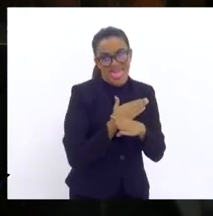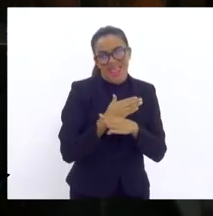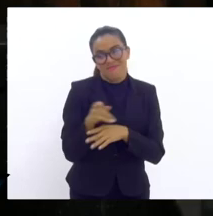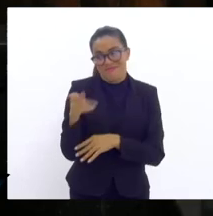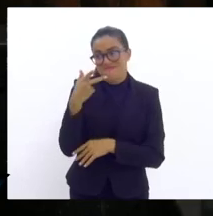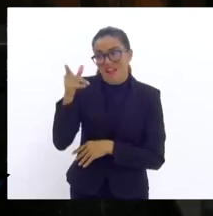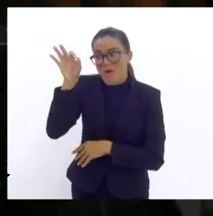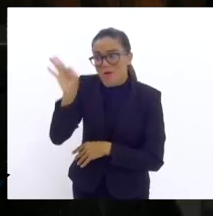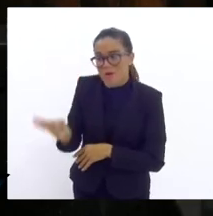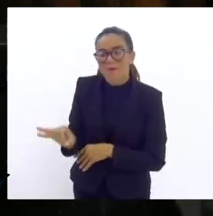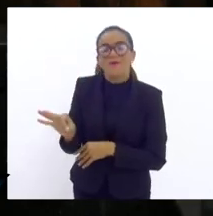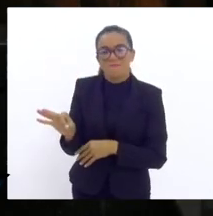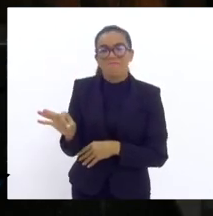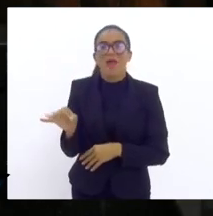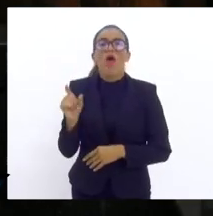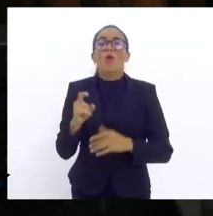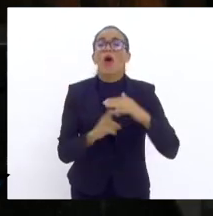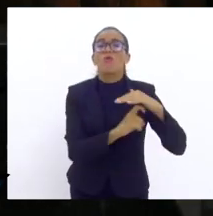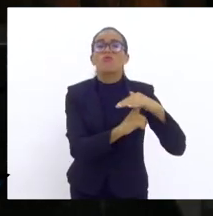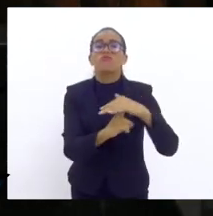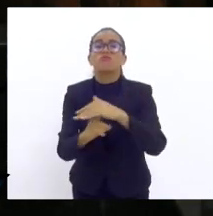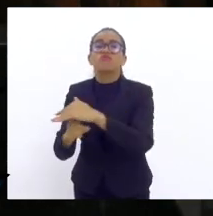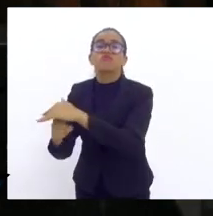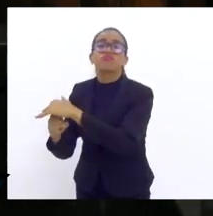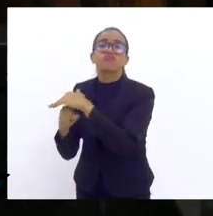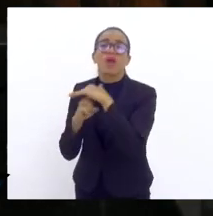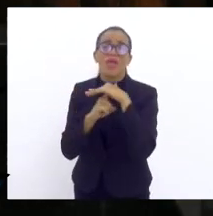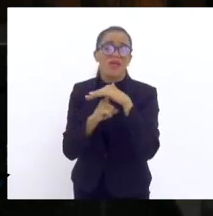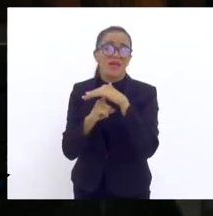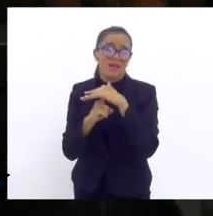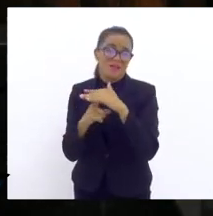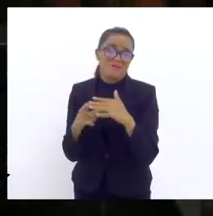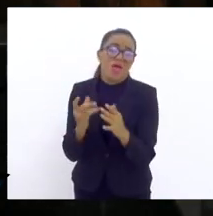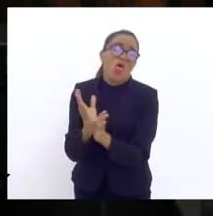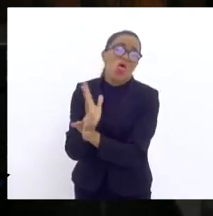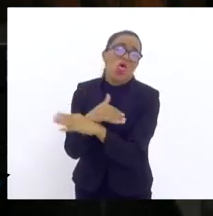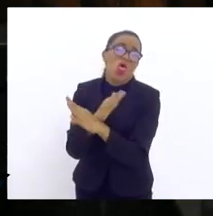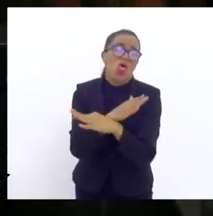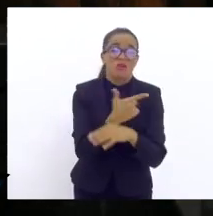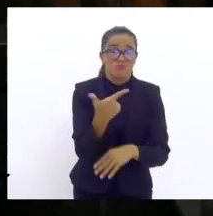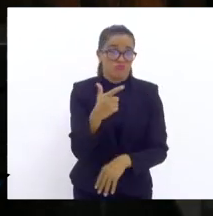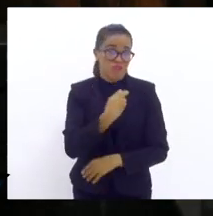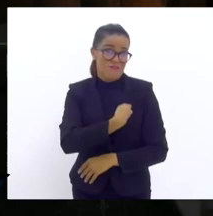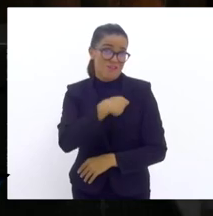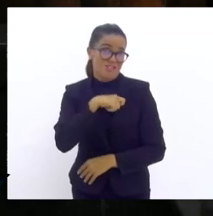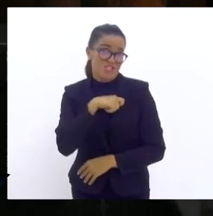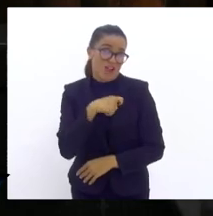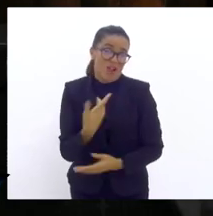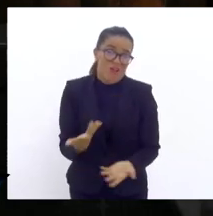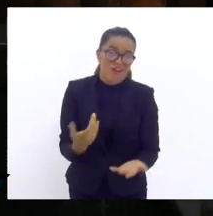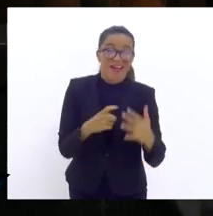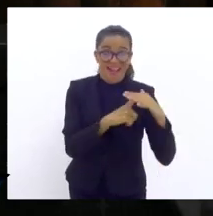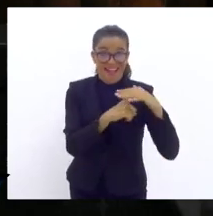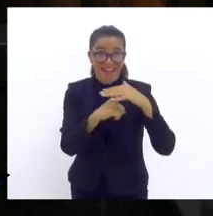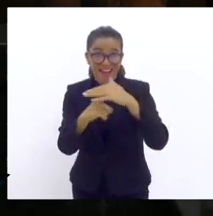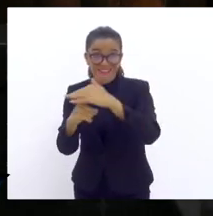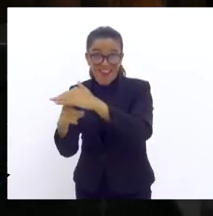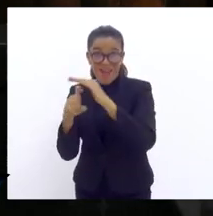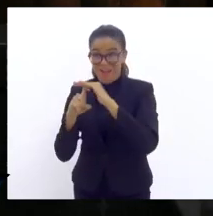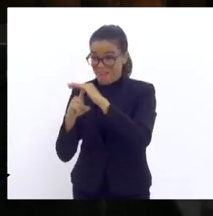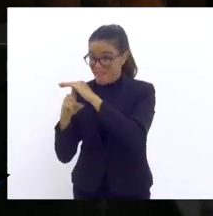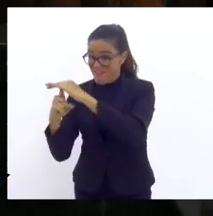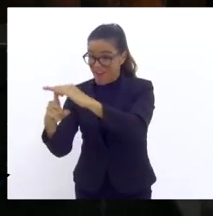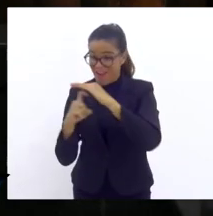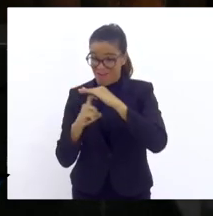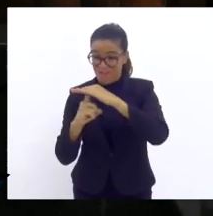excelência, é igual uma feira livre sem fiscalização. A feira livre, pelo menos, eu